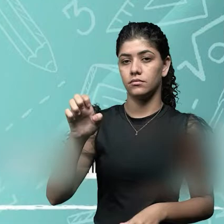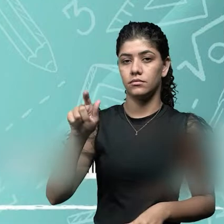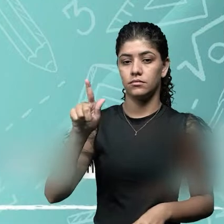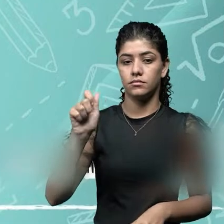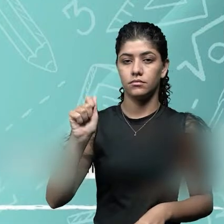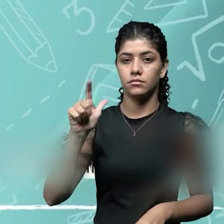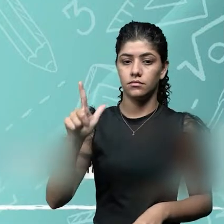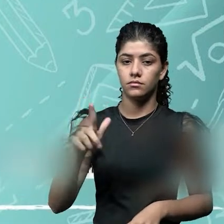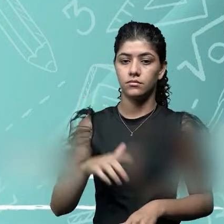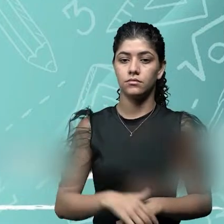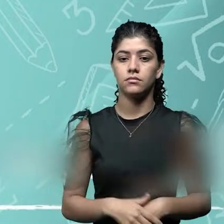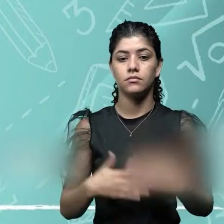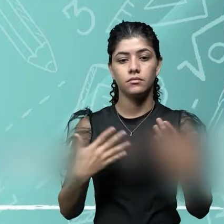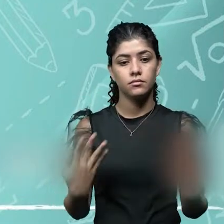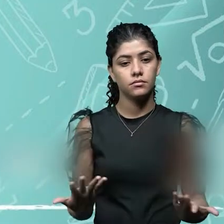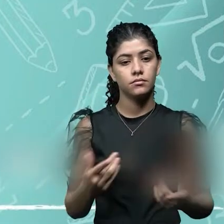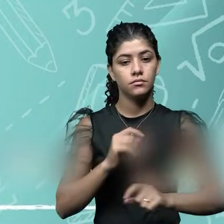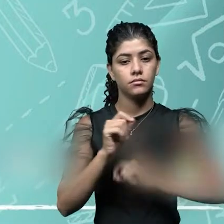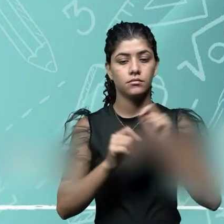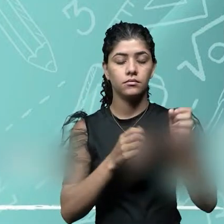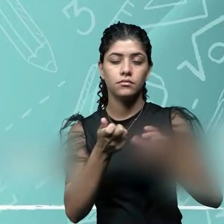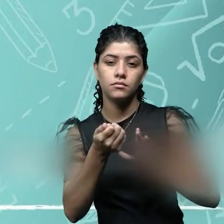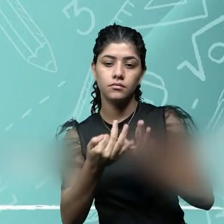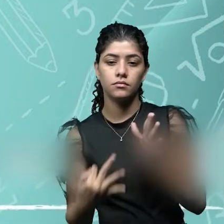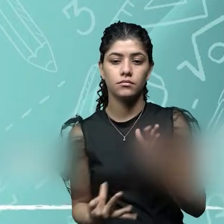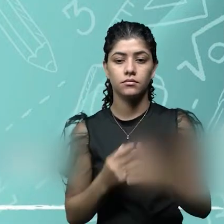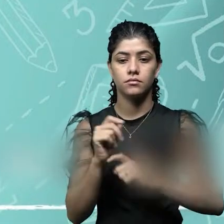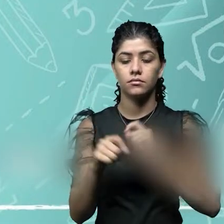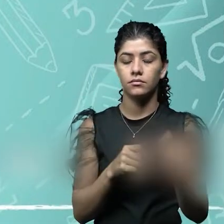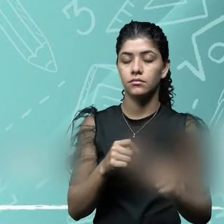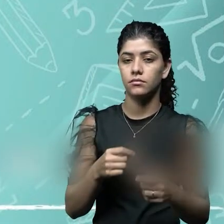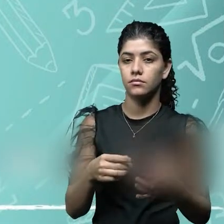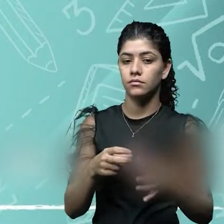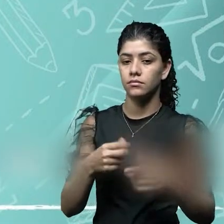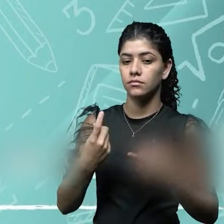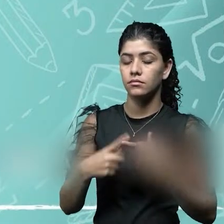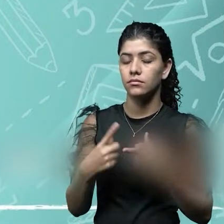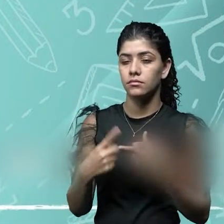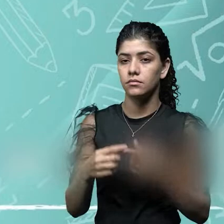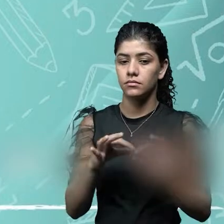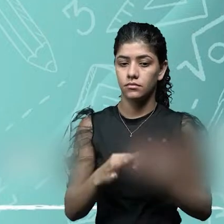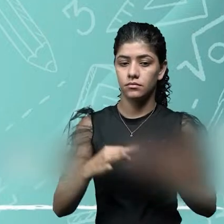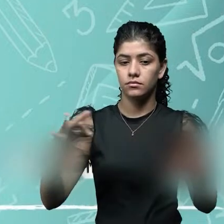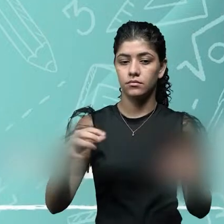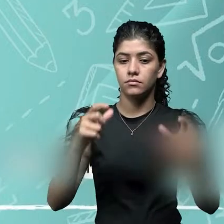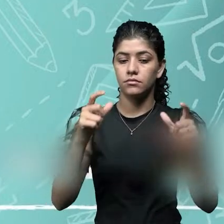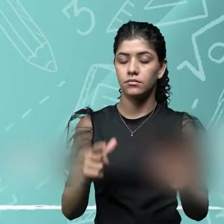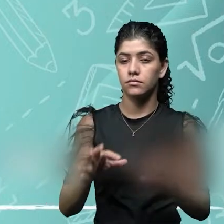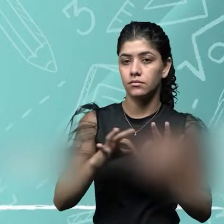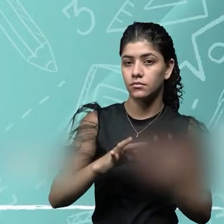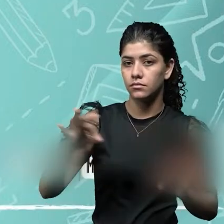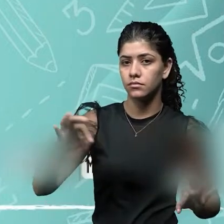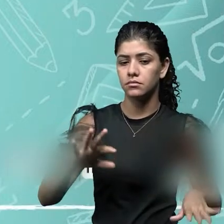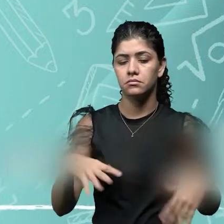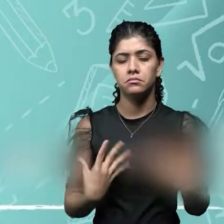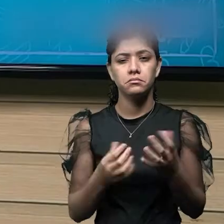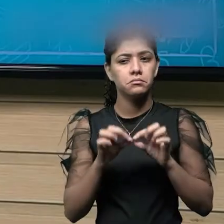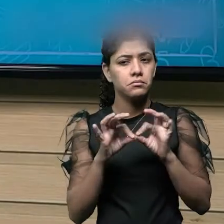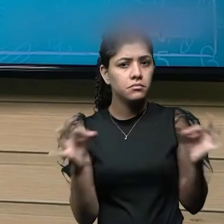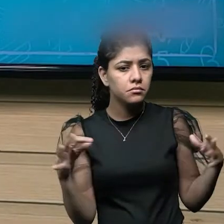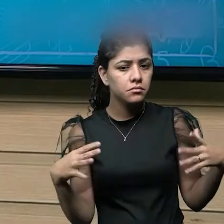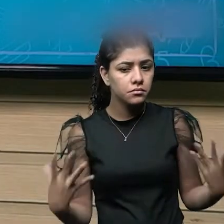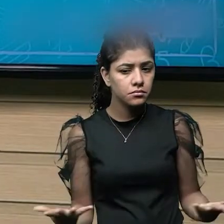Caracterização da tarefa de medir, o que é medir, por que medir, onde medir e medir.